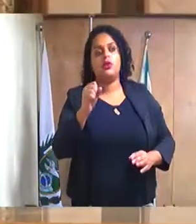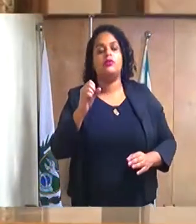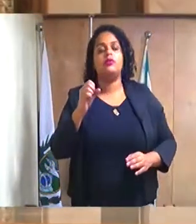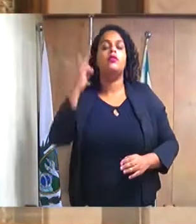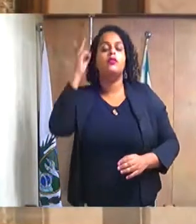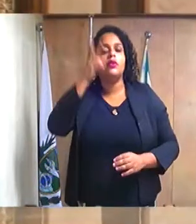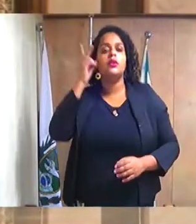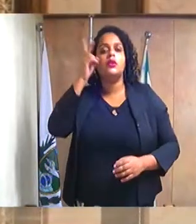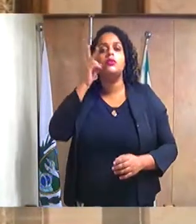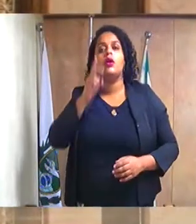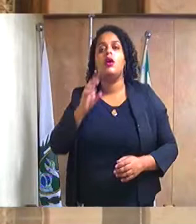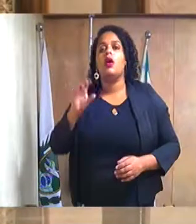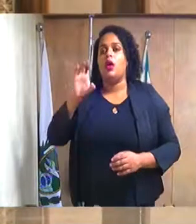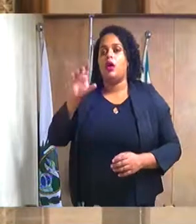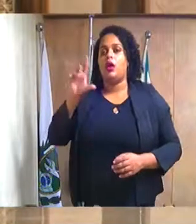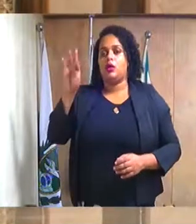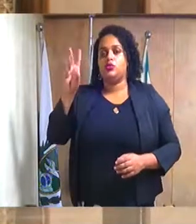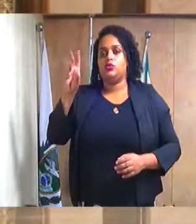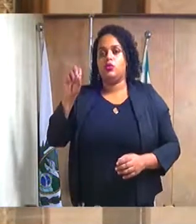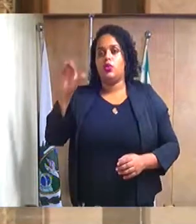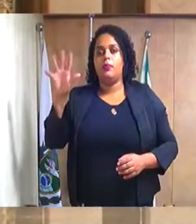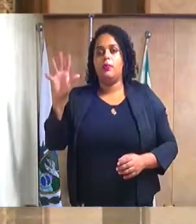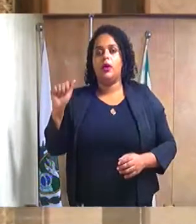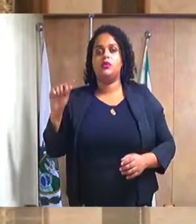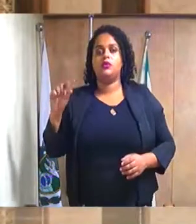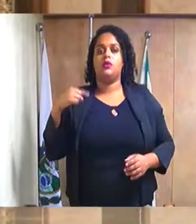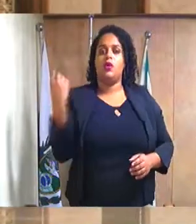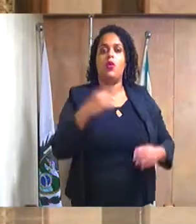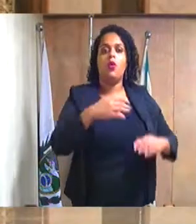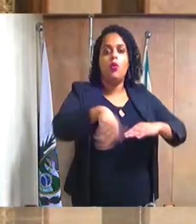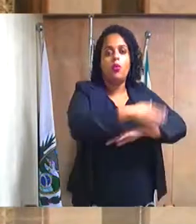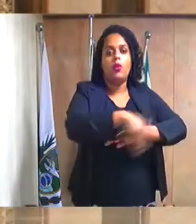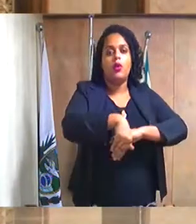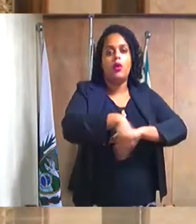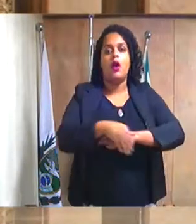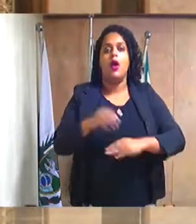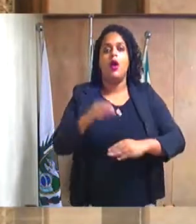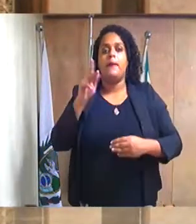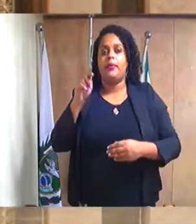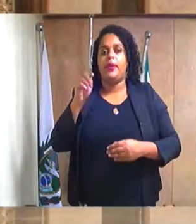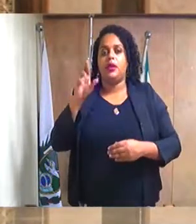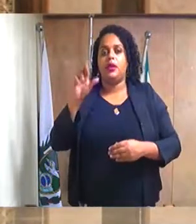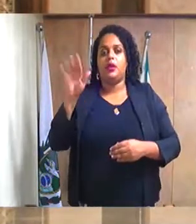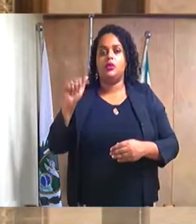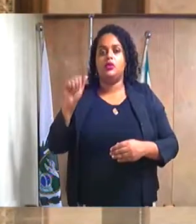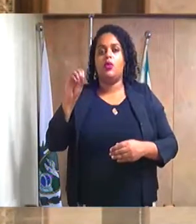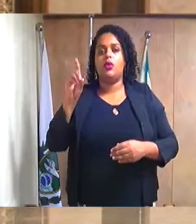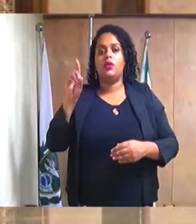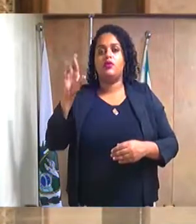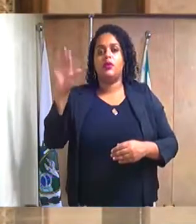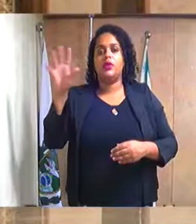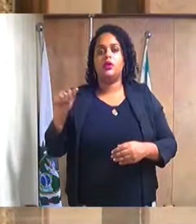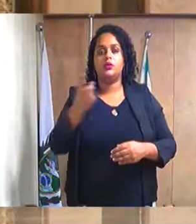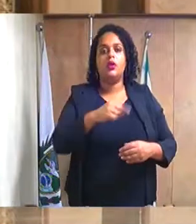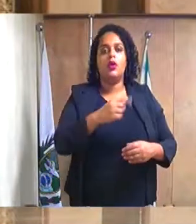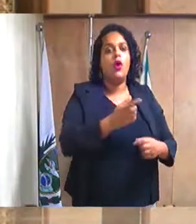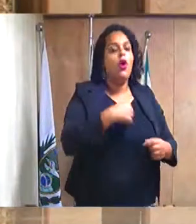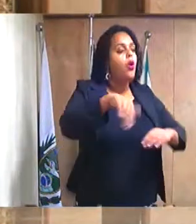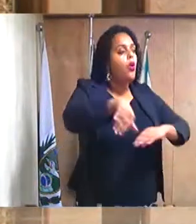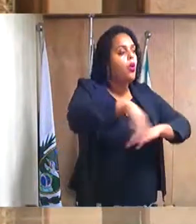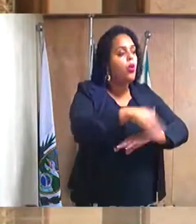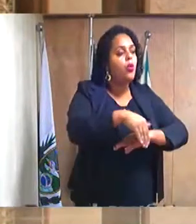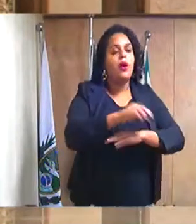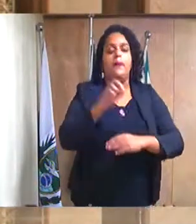Cláudio de Oliveira Tomás, denominando Rua Mamédia Pereira de Oliveira, a atual Rua Ribeirão